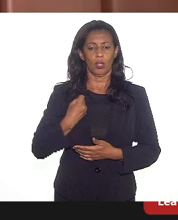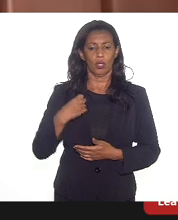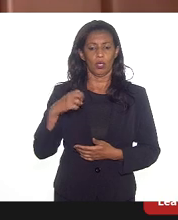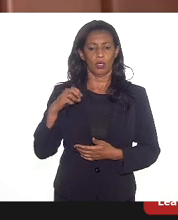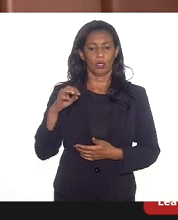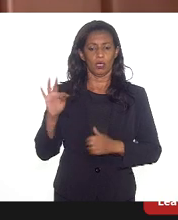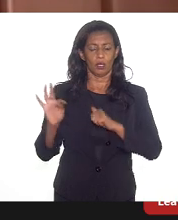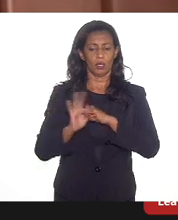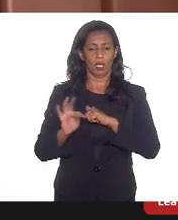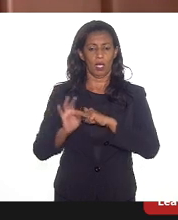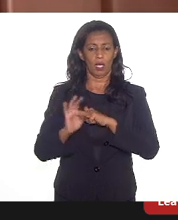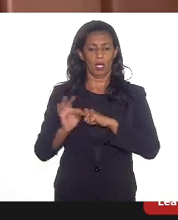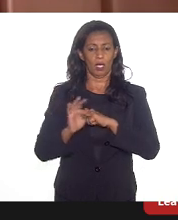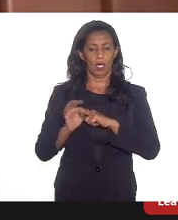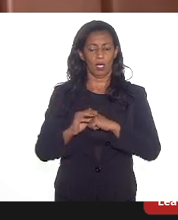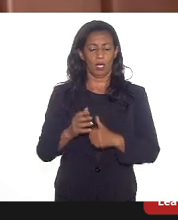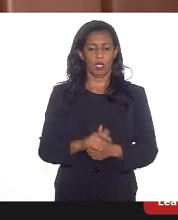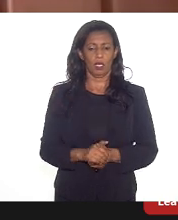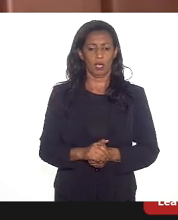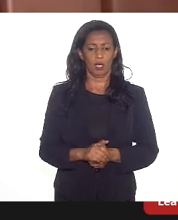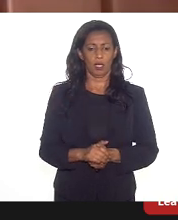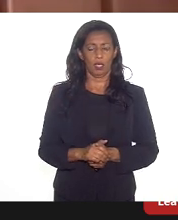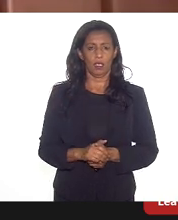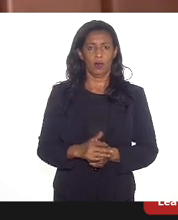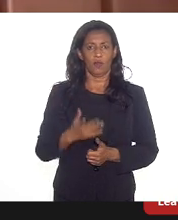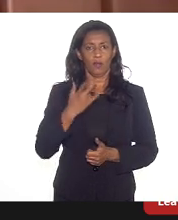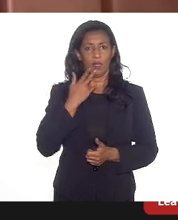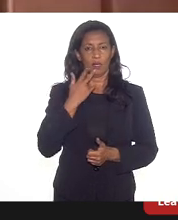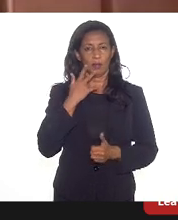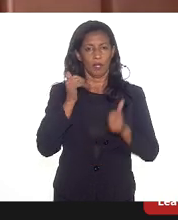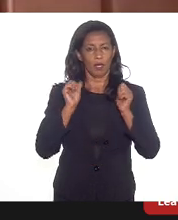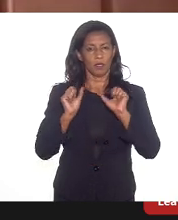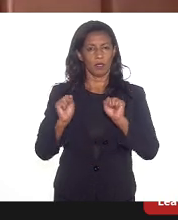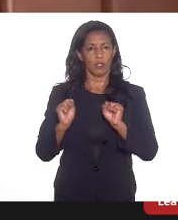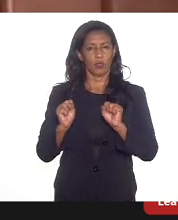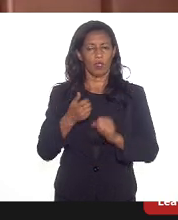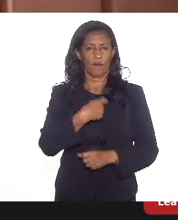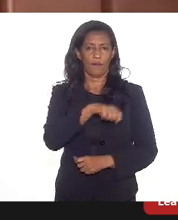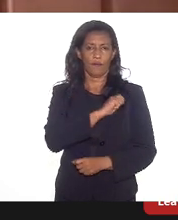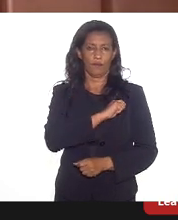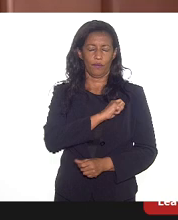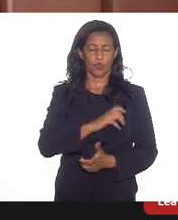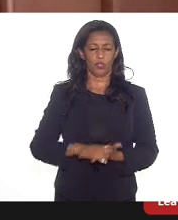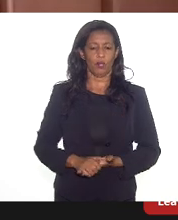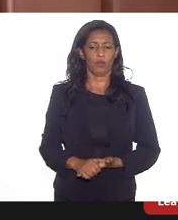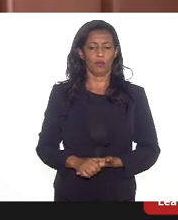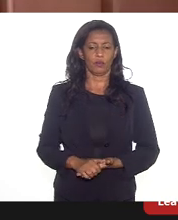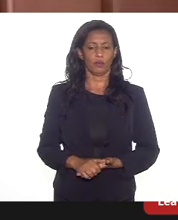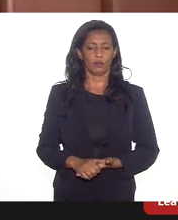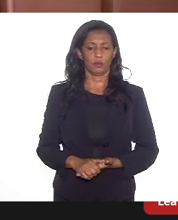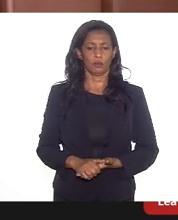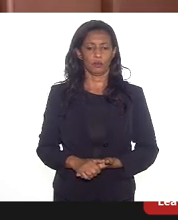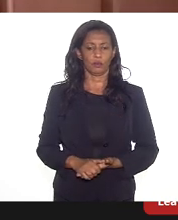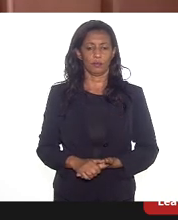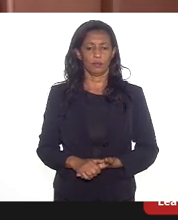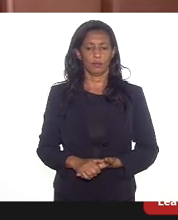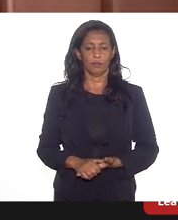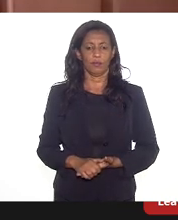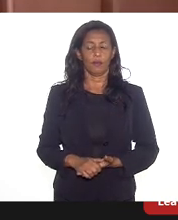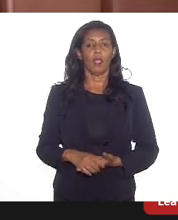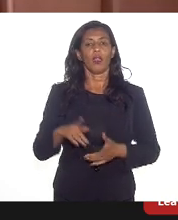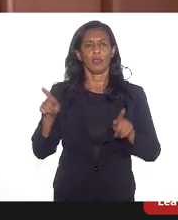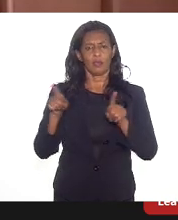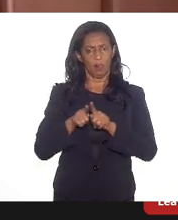da apresentação da assessoria fiscal, feita aqui pelo professor Mauro Osório, a gente também quer se